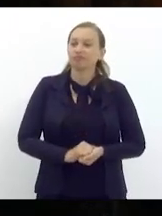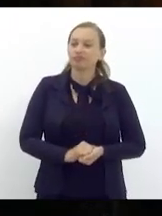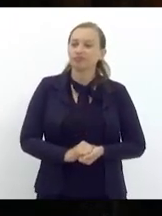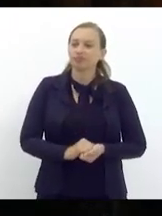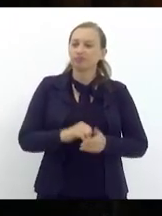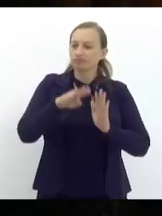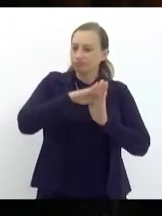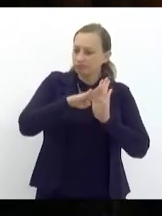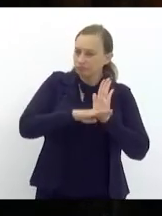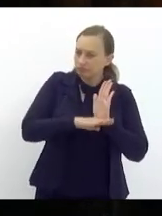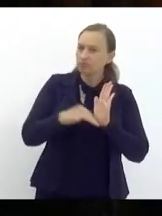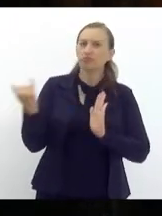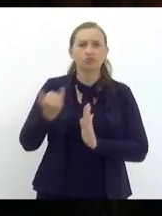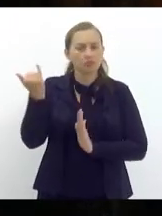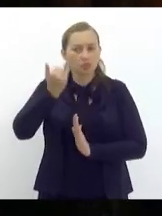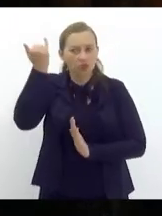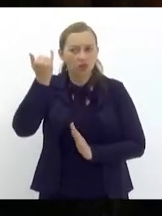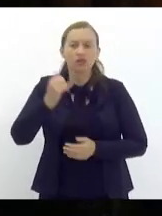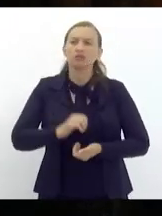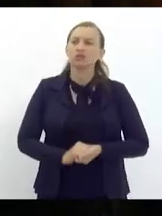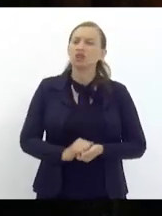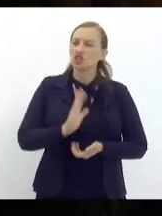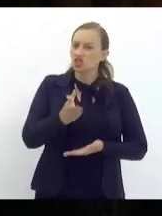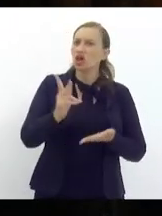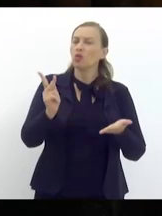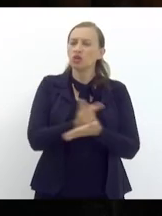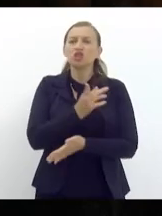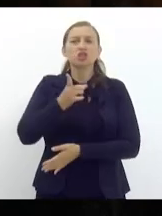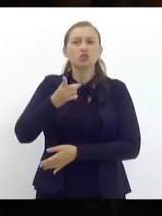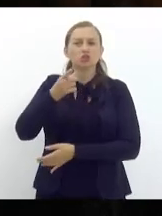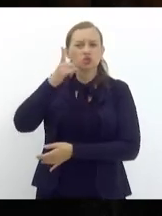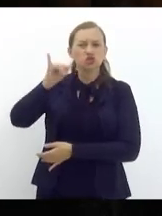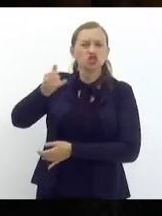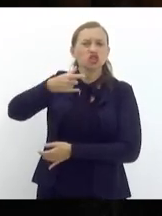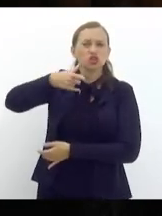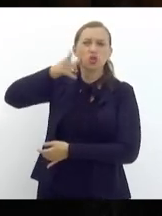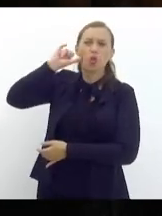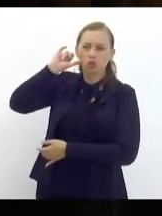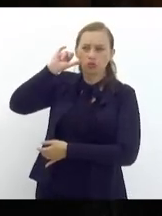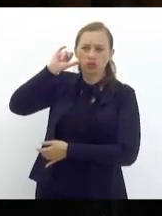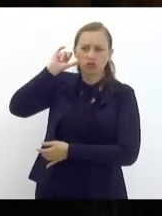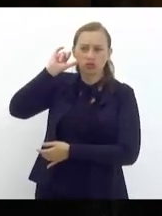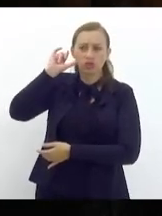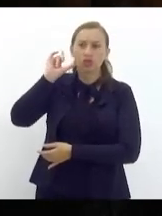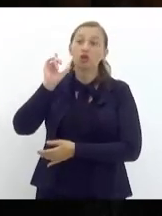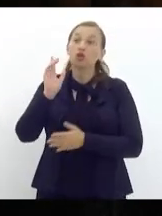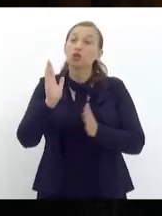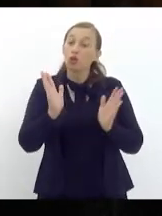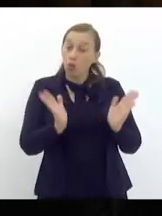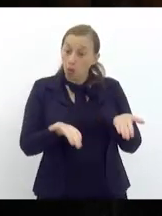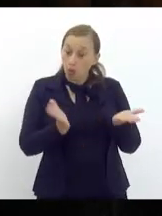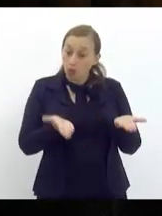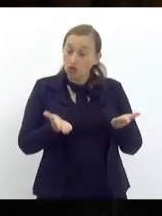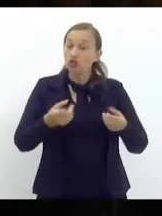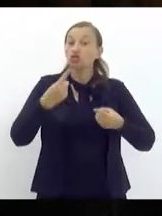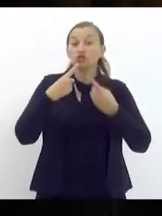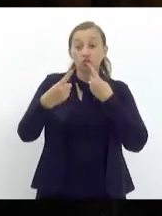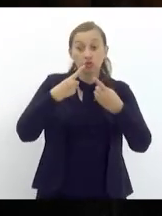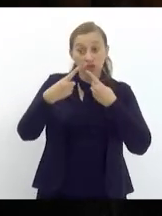está ocorrendo já ocorreu no dia de ontem e vai ocorrer no dia de hoje